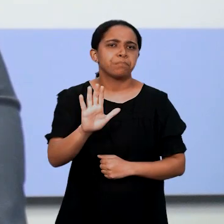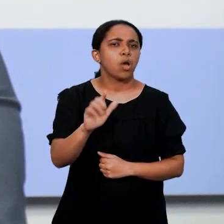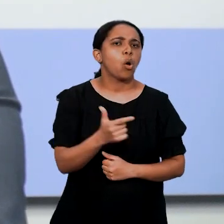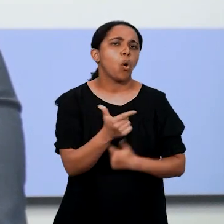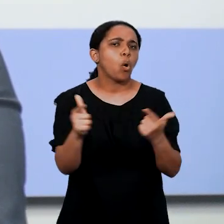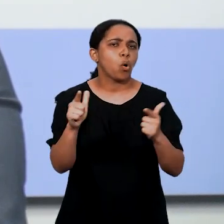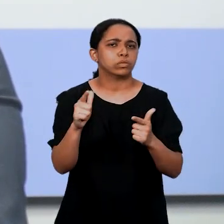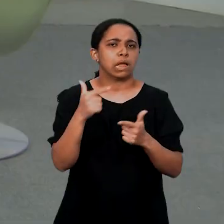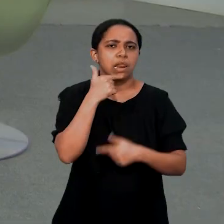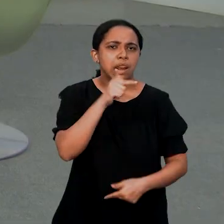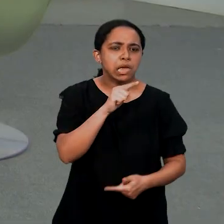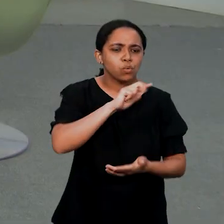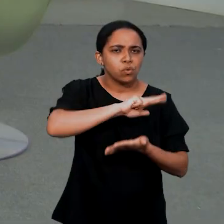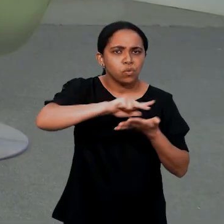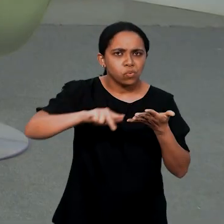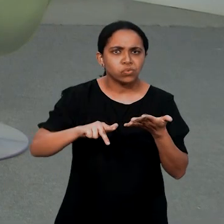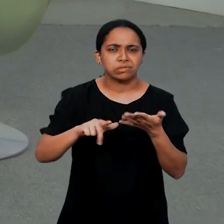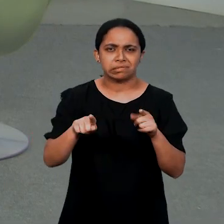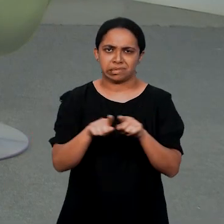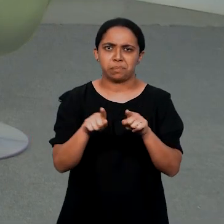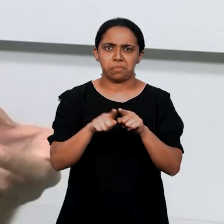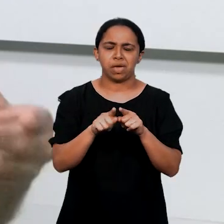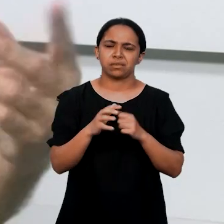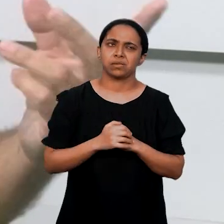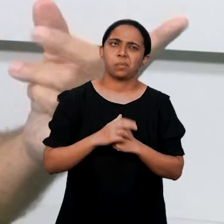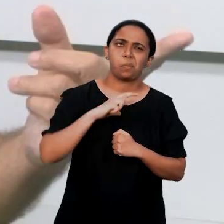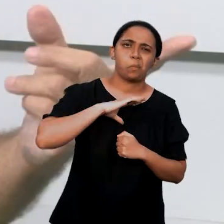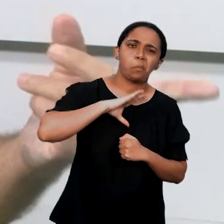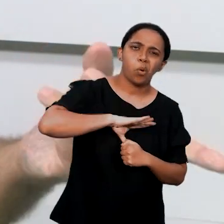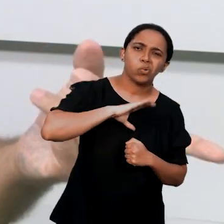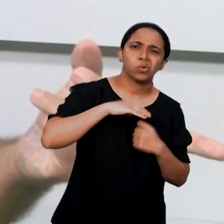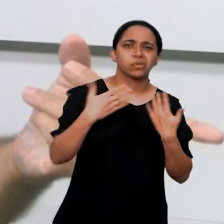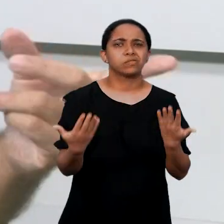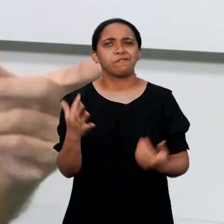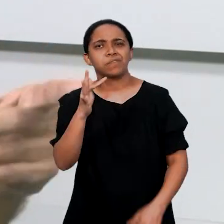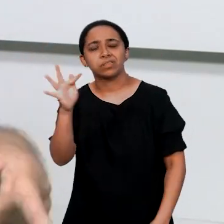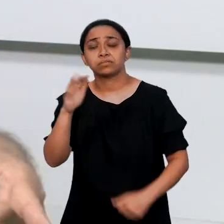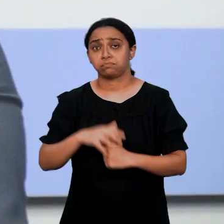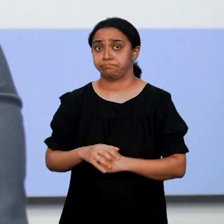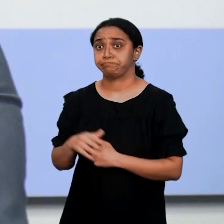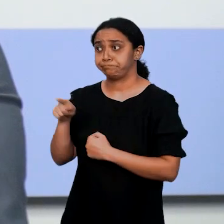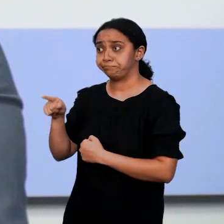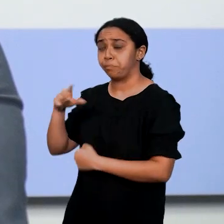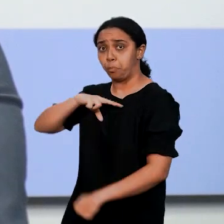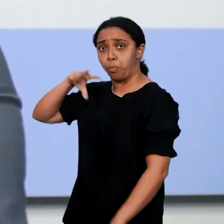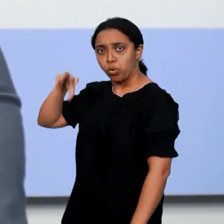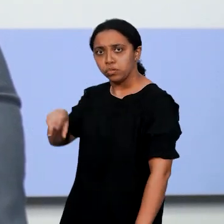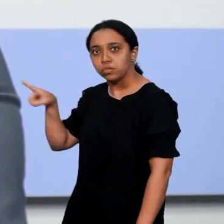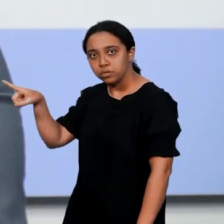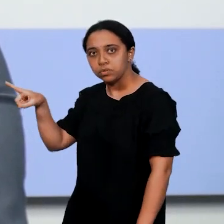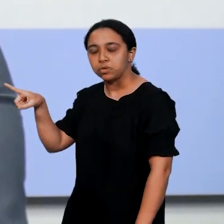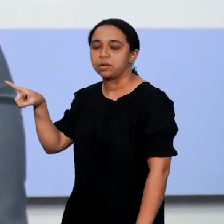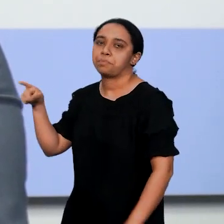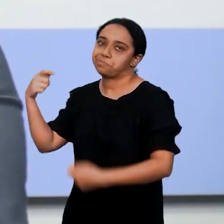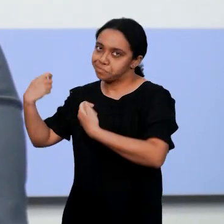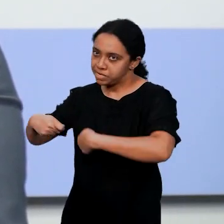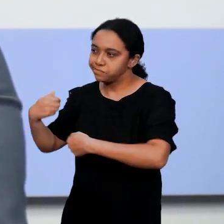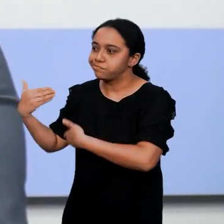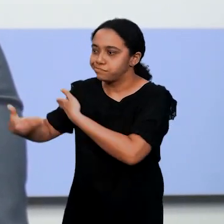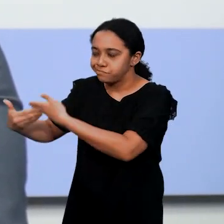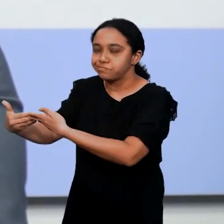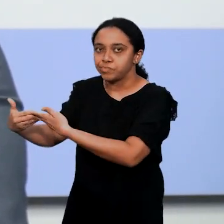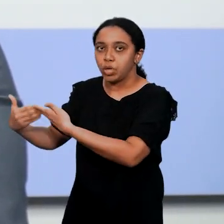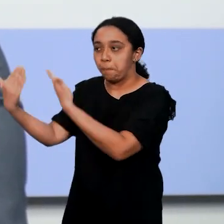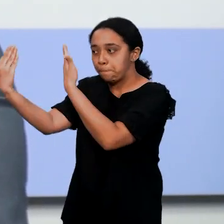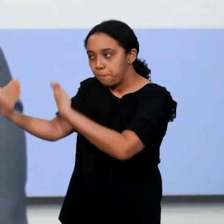internacional. Quais são as outras línguas contempladas? Português, Nós temos, mesmo para Portugal, o aluno